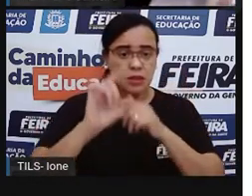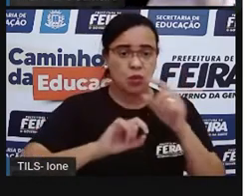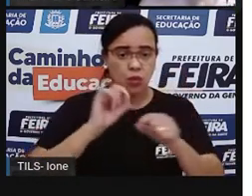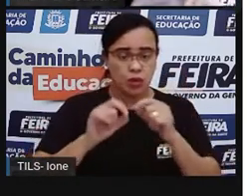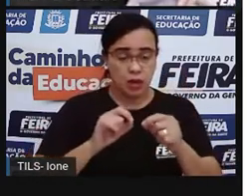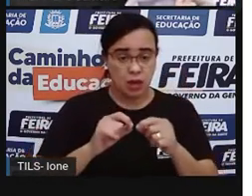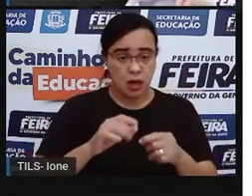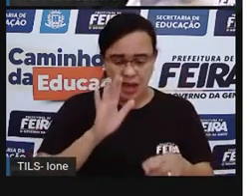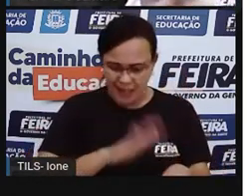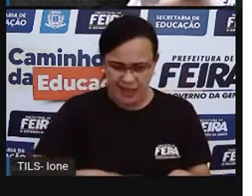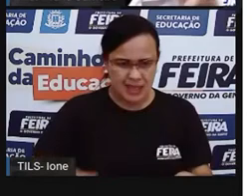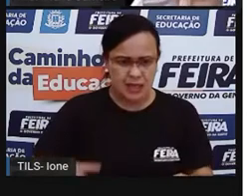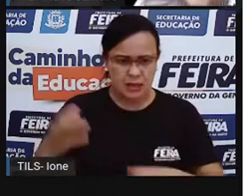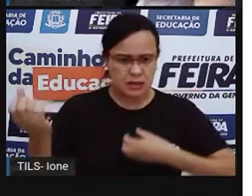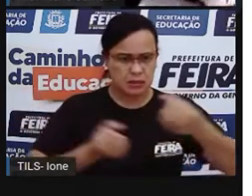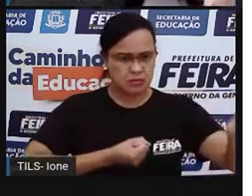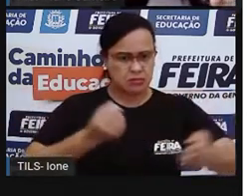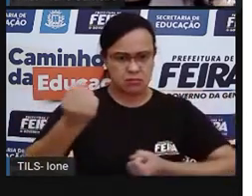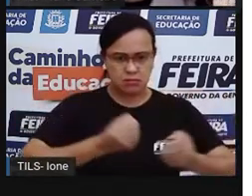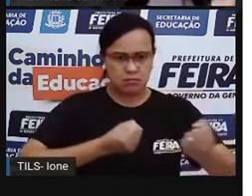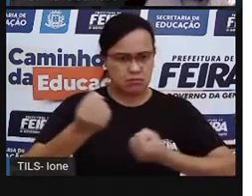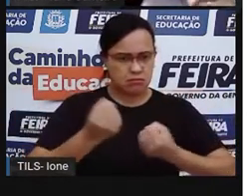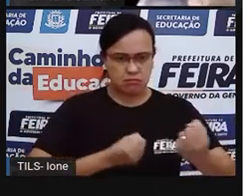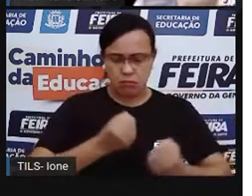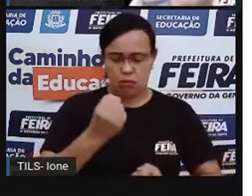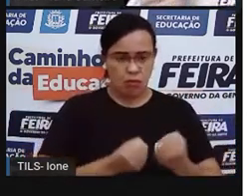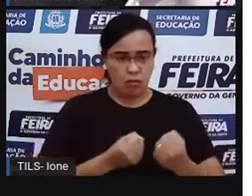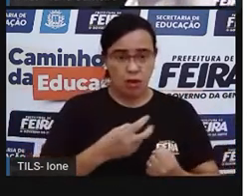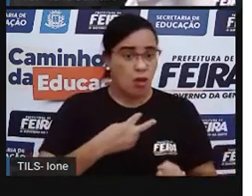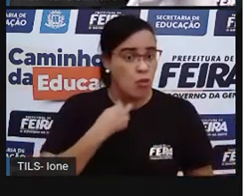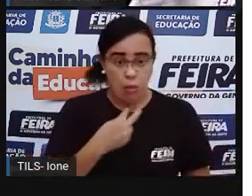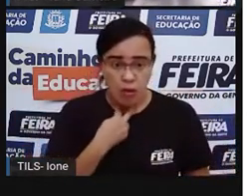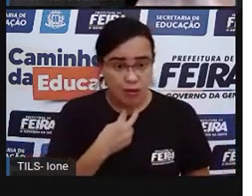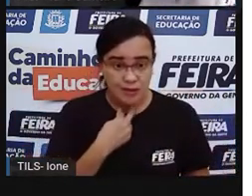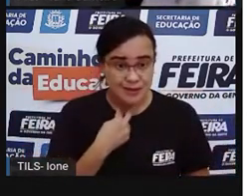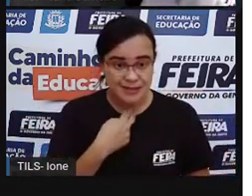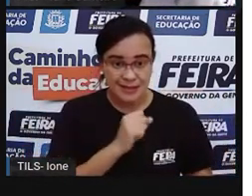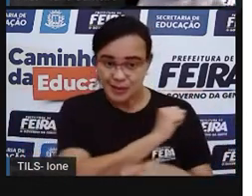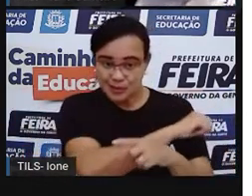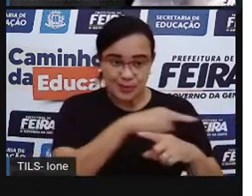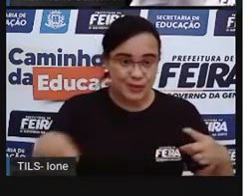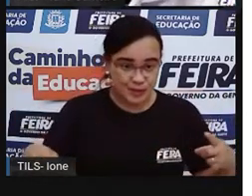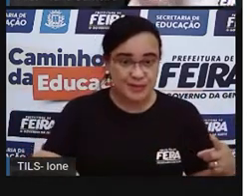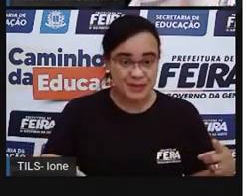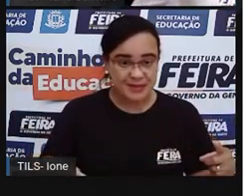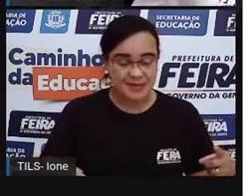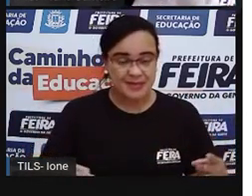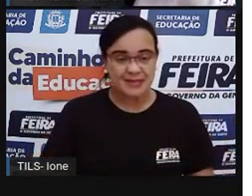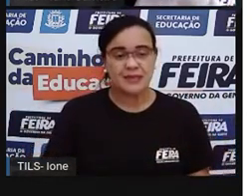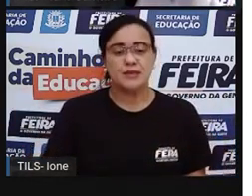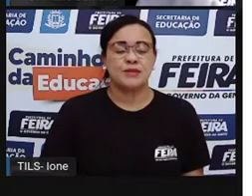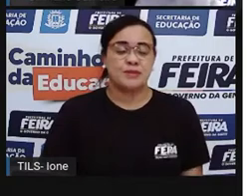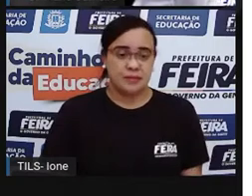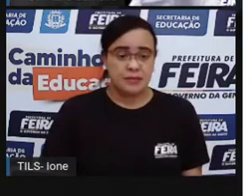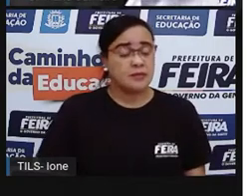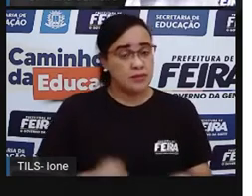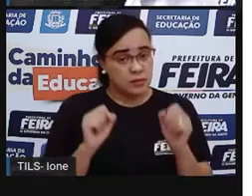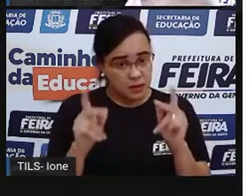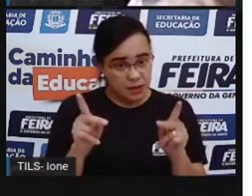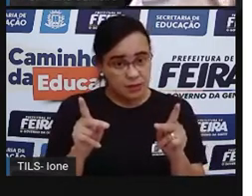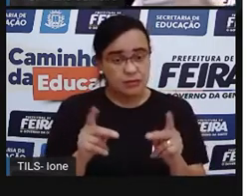dirigir, né? Então, nada de pegar o volante aí quando o papai estiver no carro, não pode, tá certo?